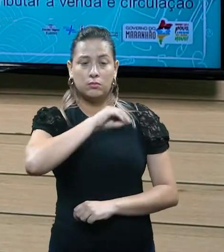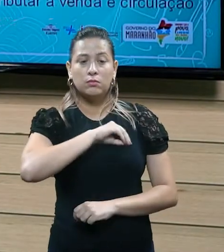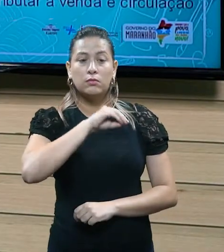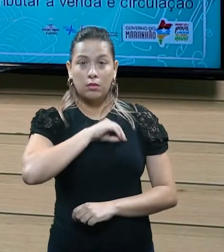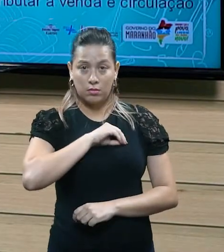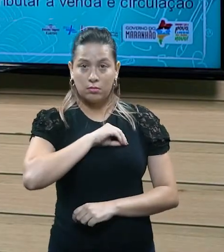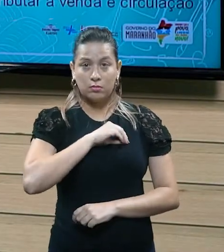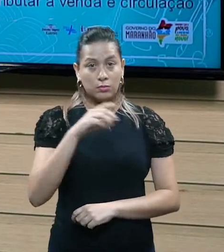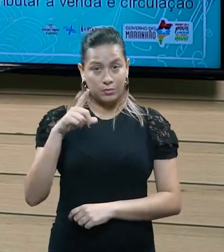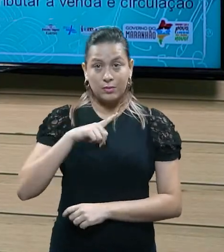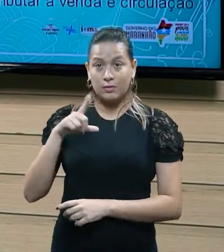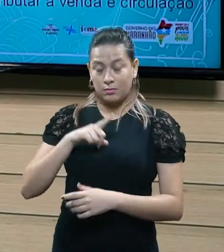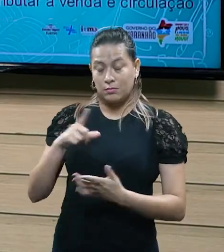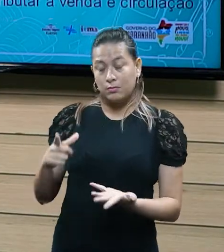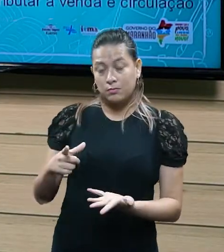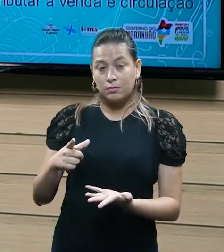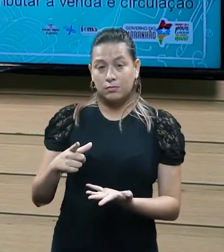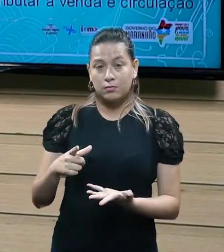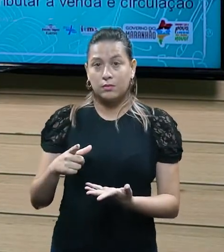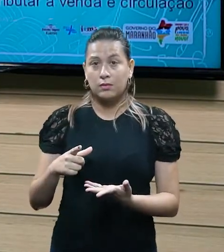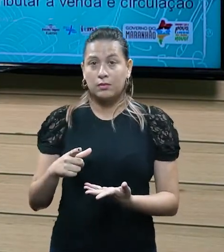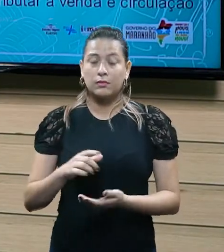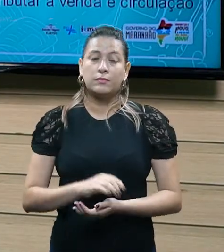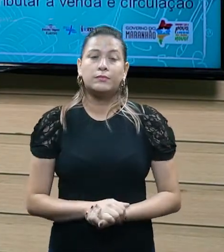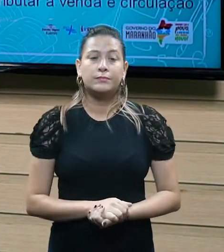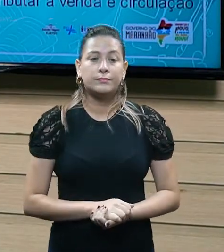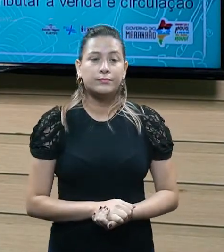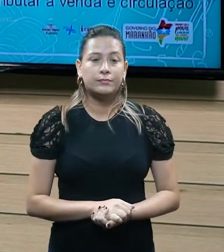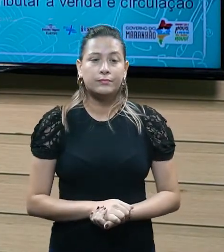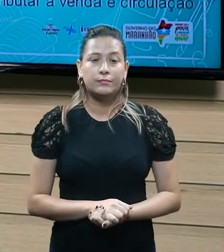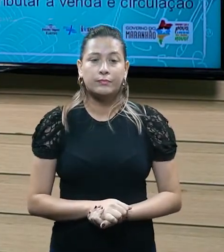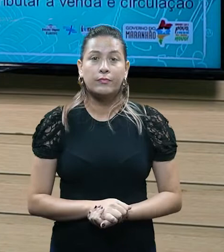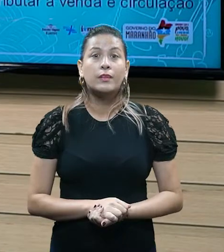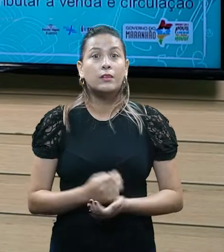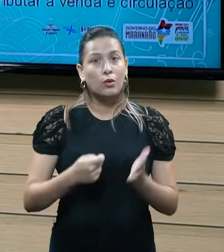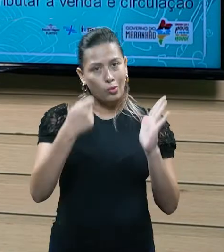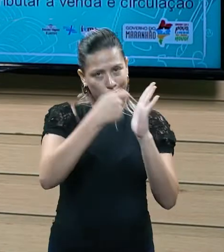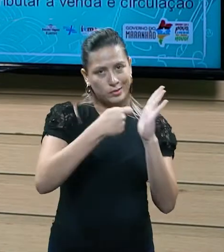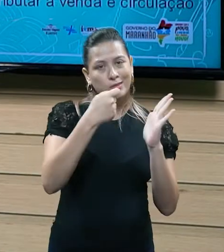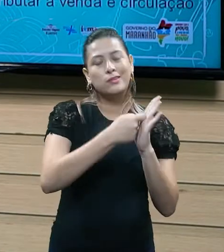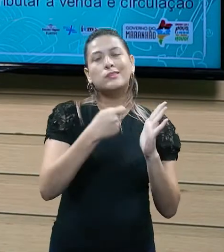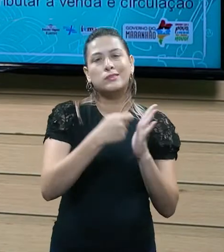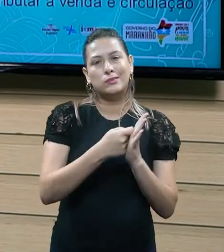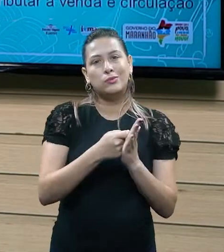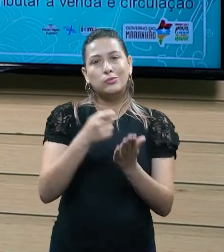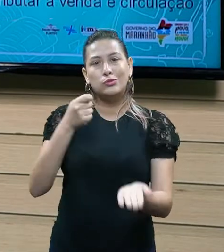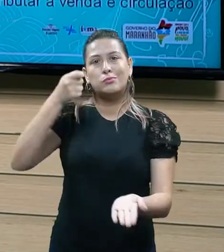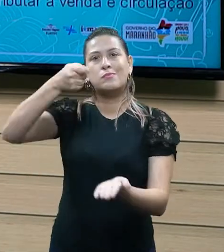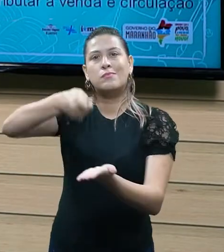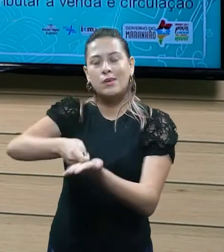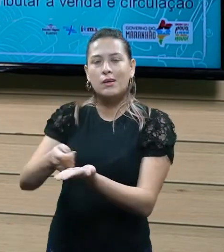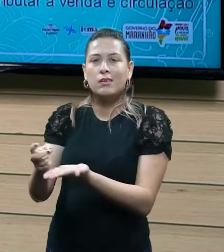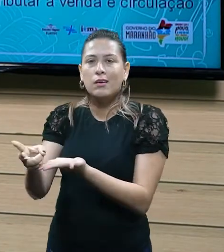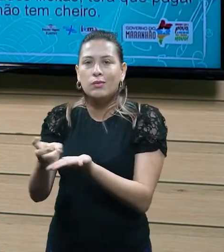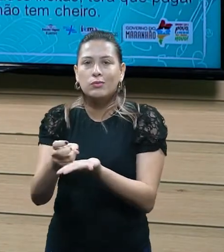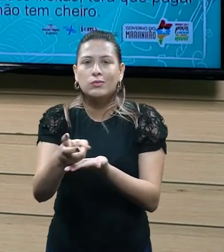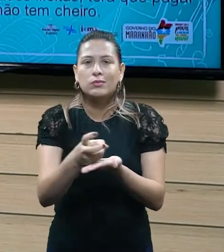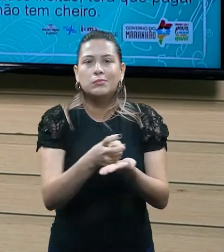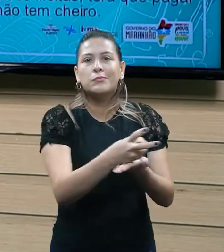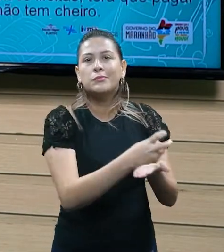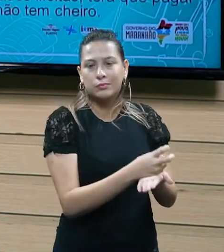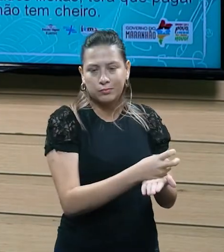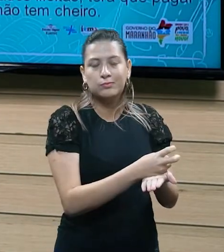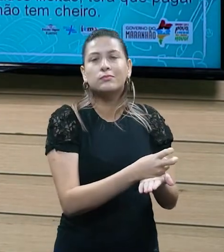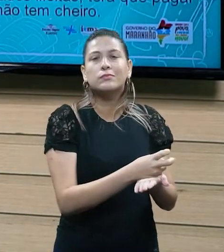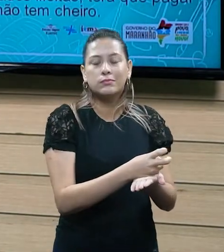alferir renda, justamente, vai nascer, né, a obrigação de pagar tributo. É